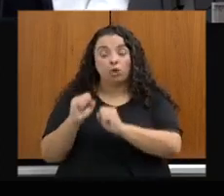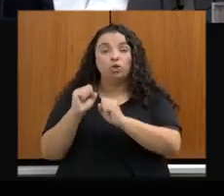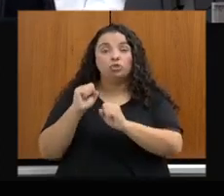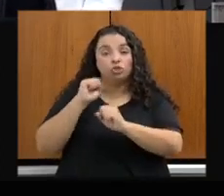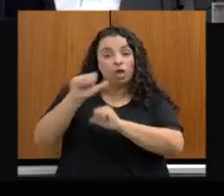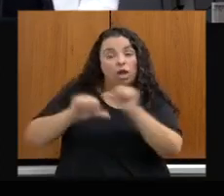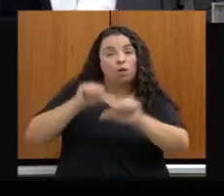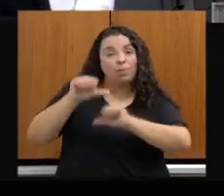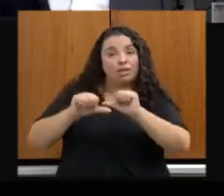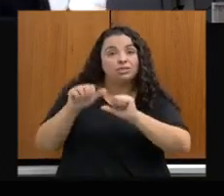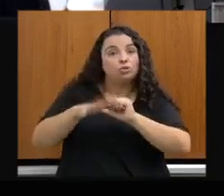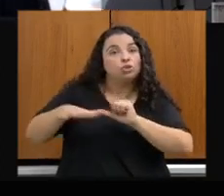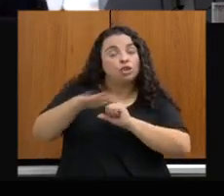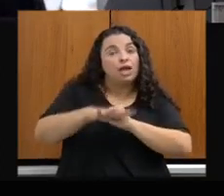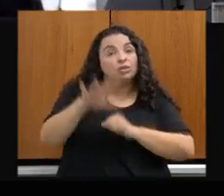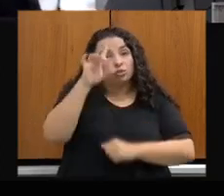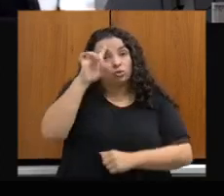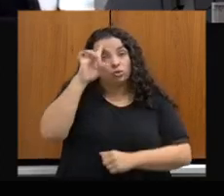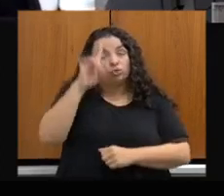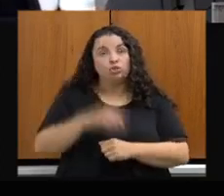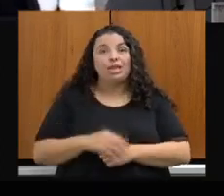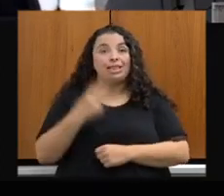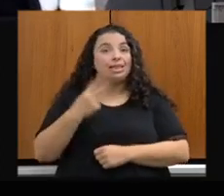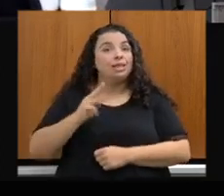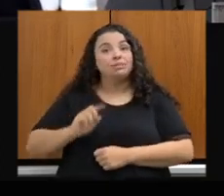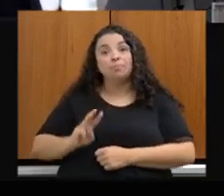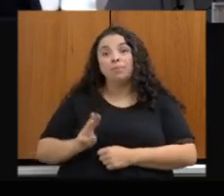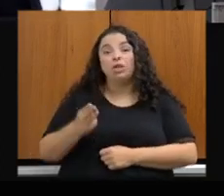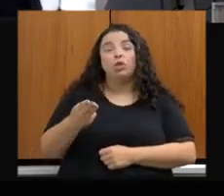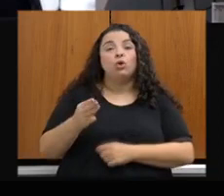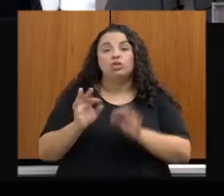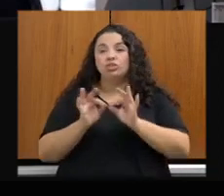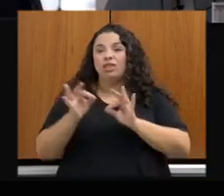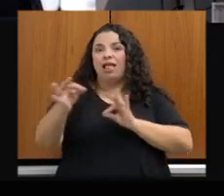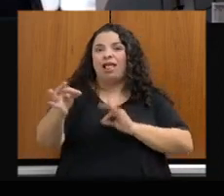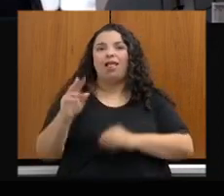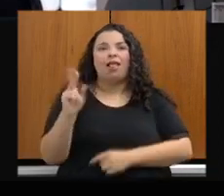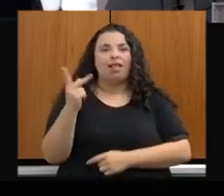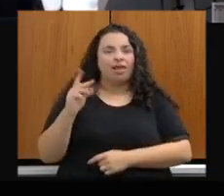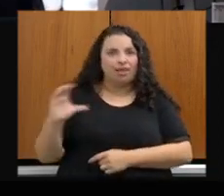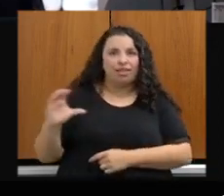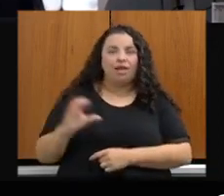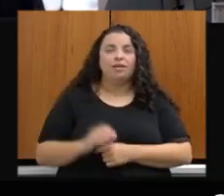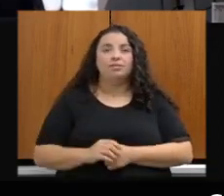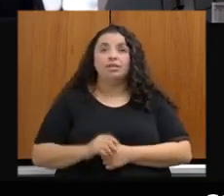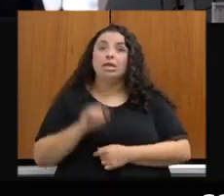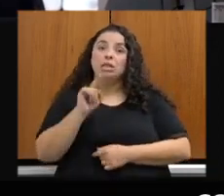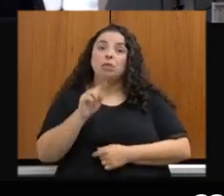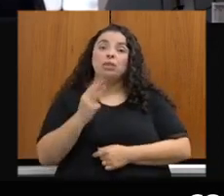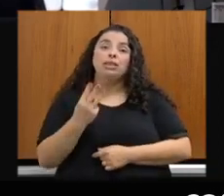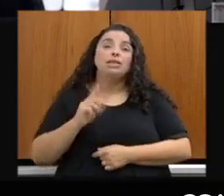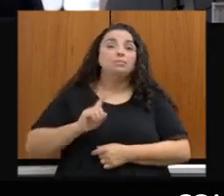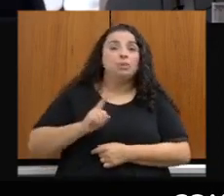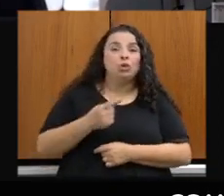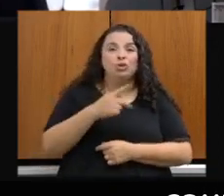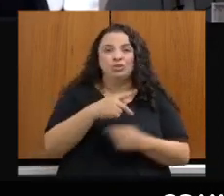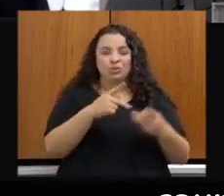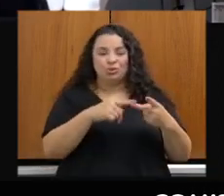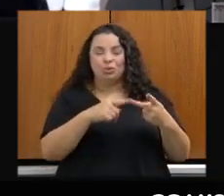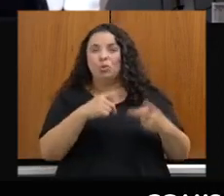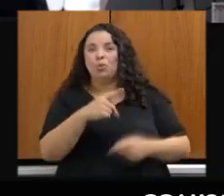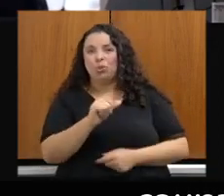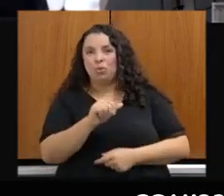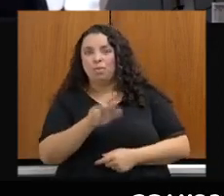milhões de hectares, é o que nós, através da implementação do PRA, vamos recuperar no Estado, aumentando